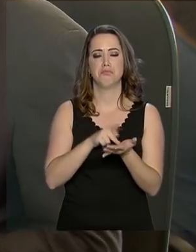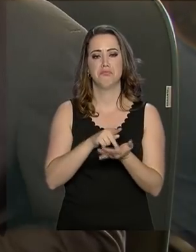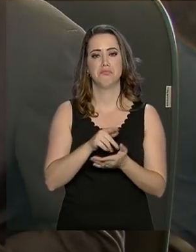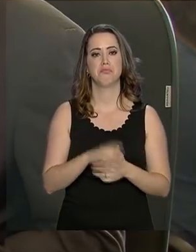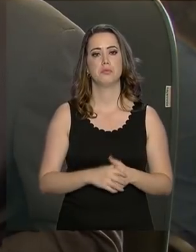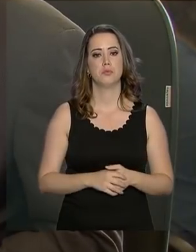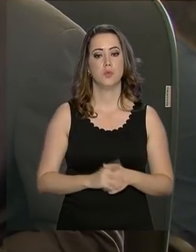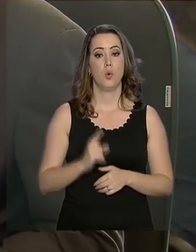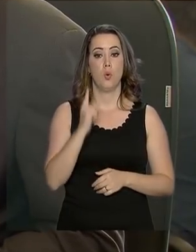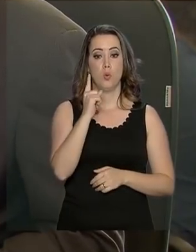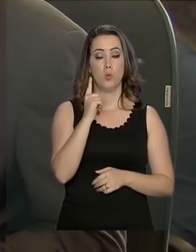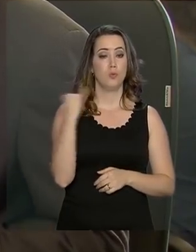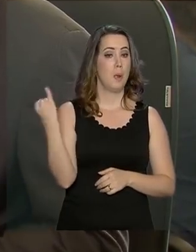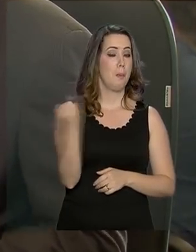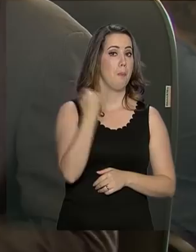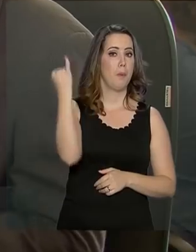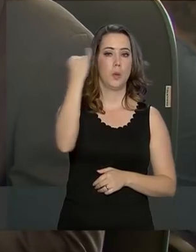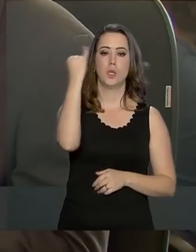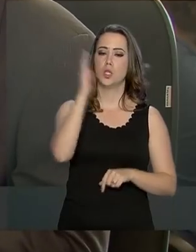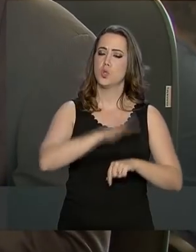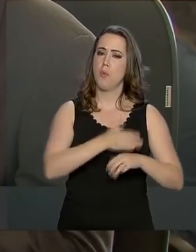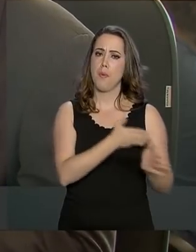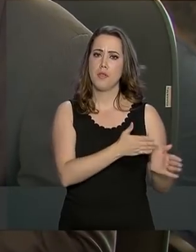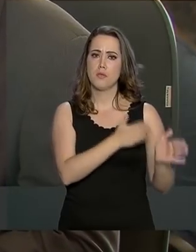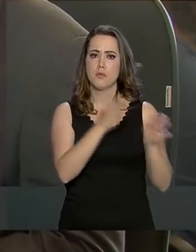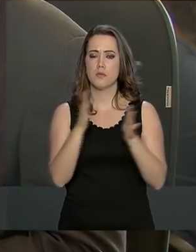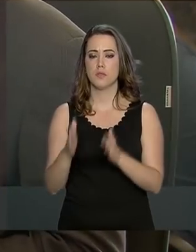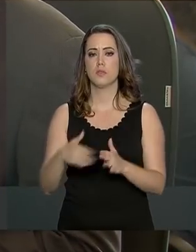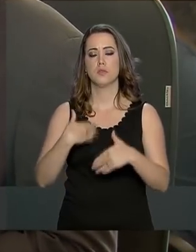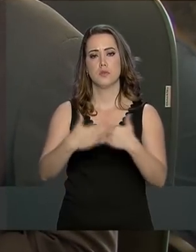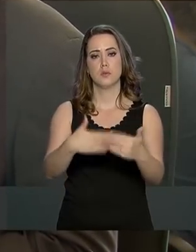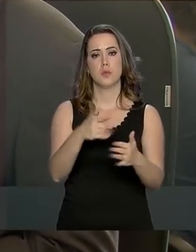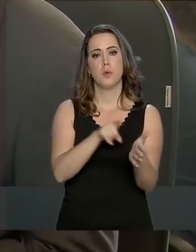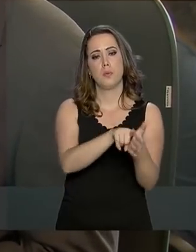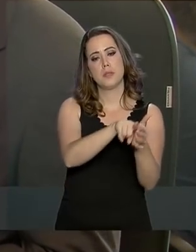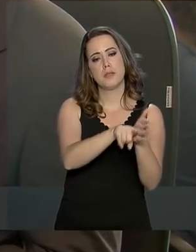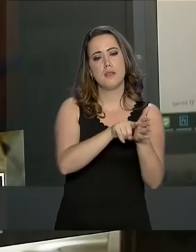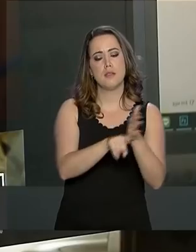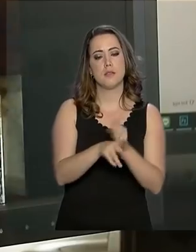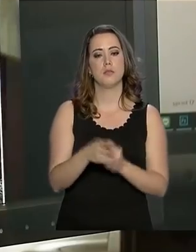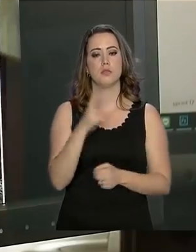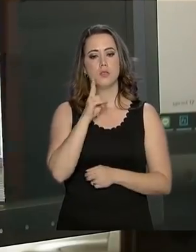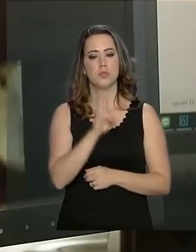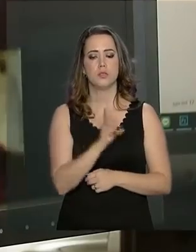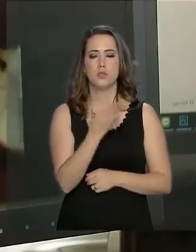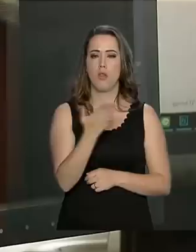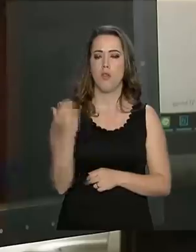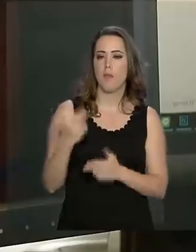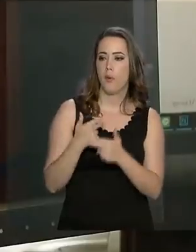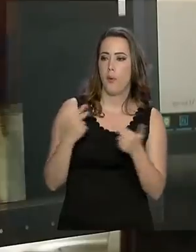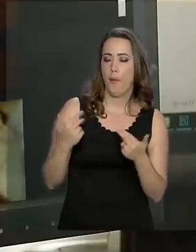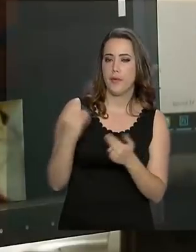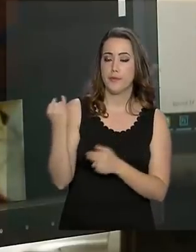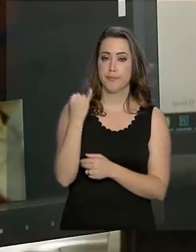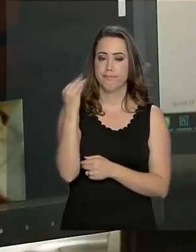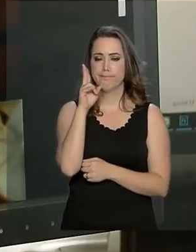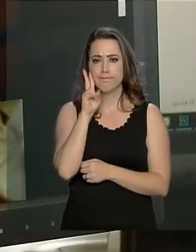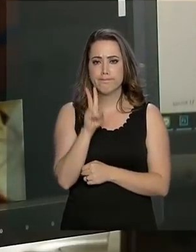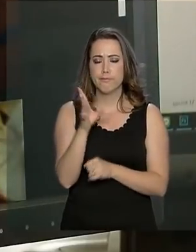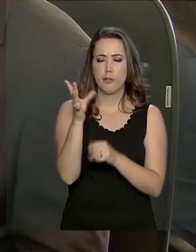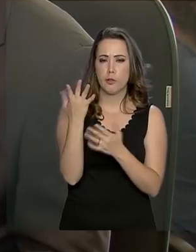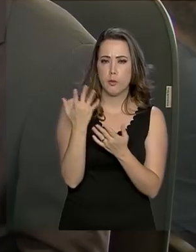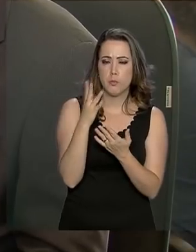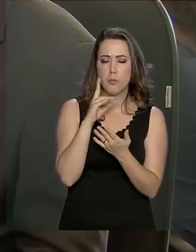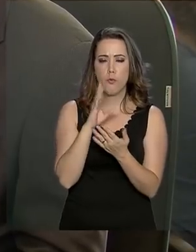Uma das etapas mais importantes no desenvolvimento de games é a pesquisa. Aqui a gente está vendo algumas referências que o pessoal está